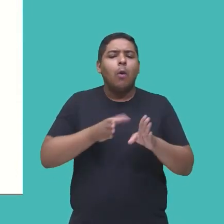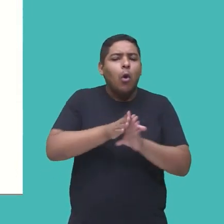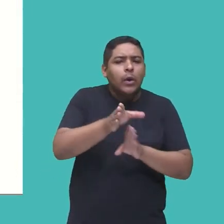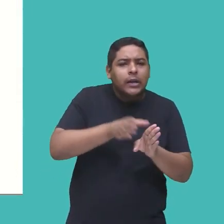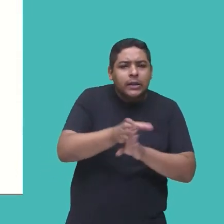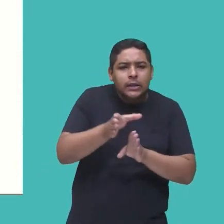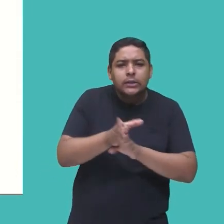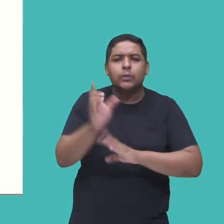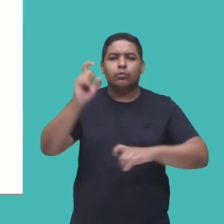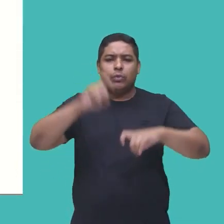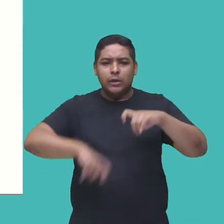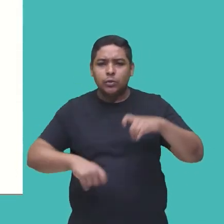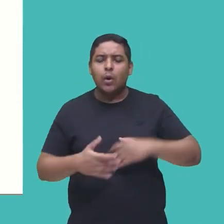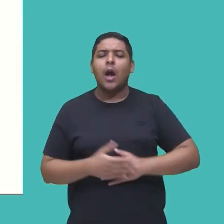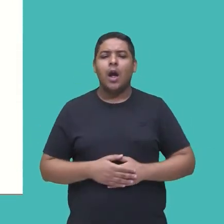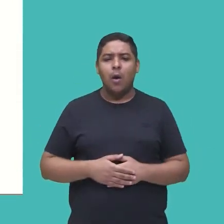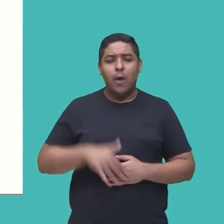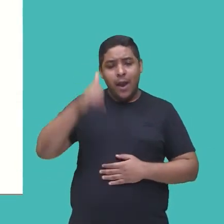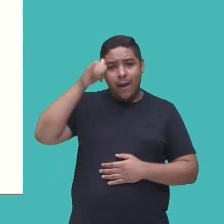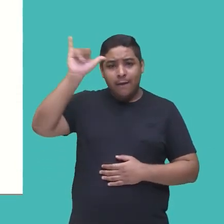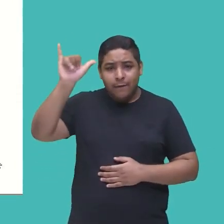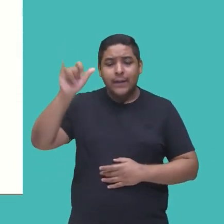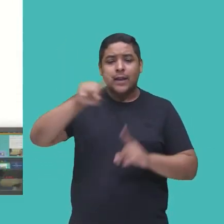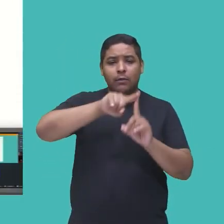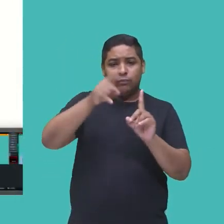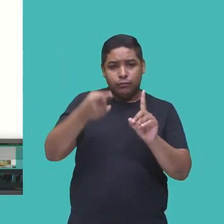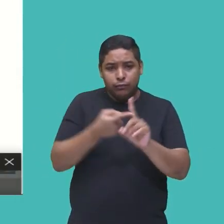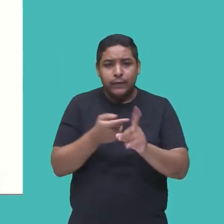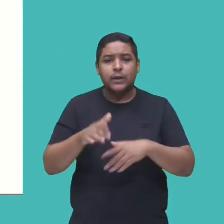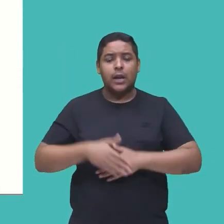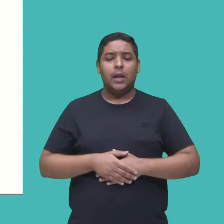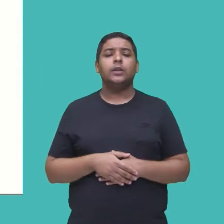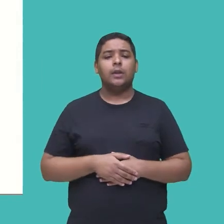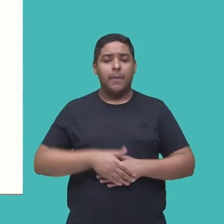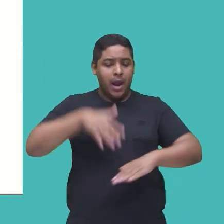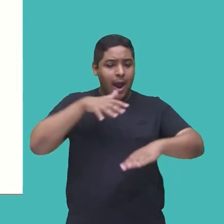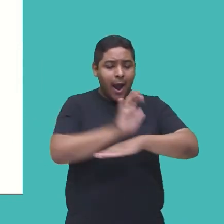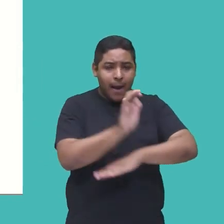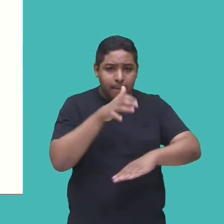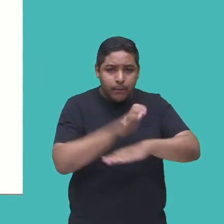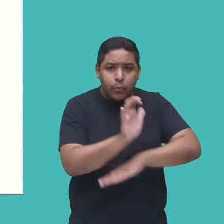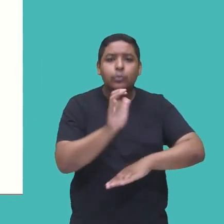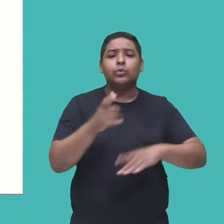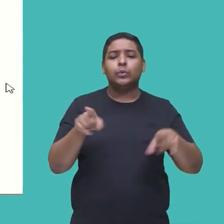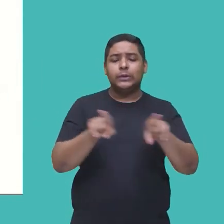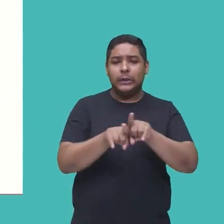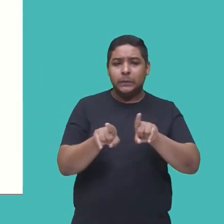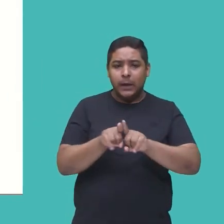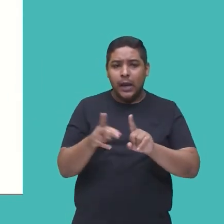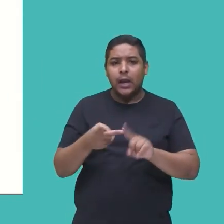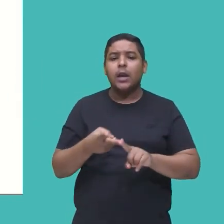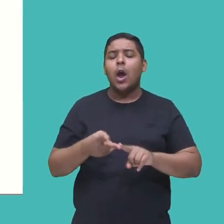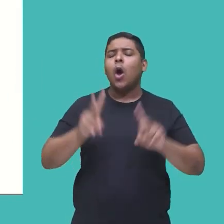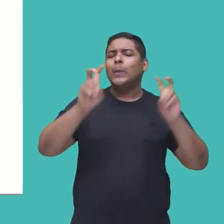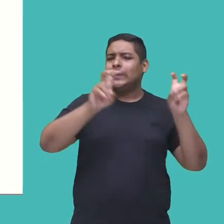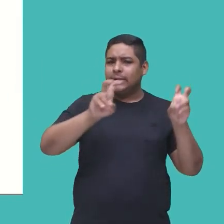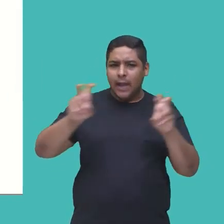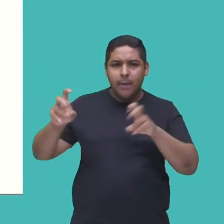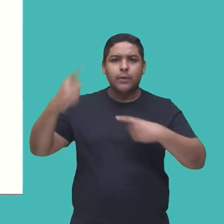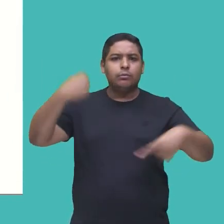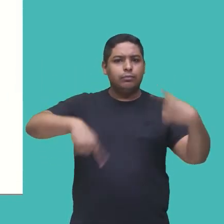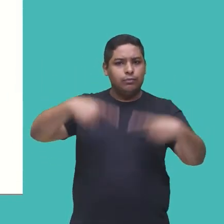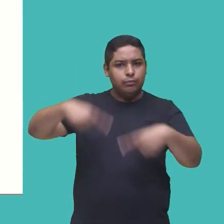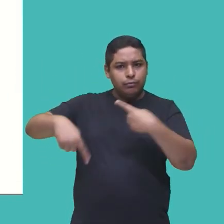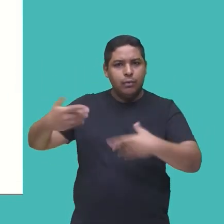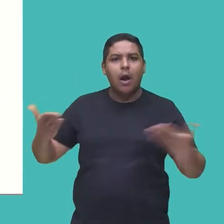contraceptivos, ao abuso sexual, entre outros temas que são bastante discutidos na atualidade, e que pra quem tá ali,